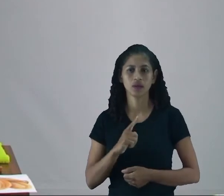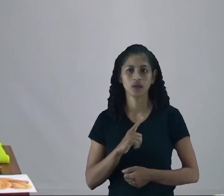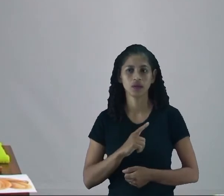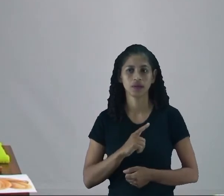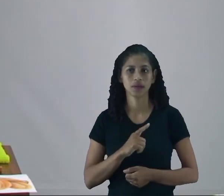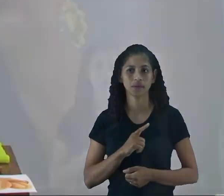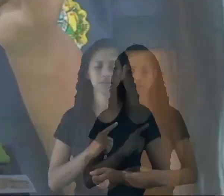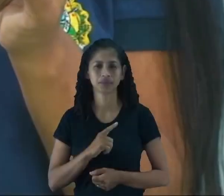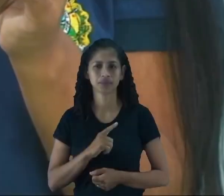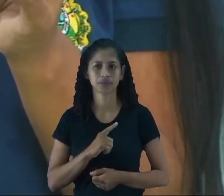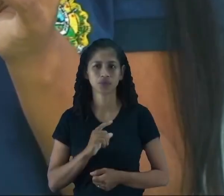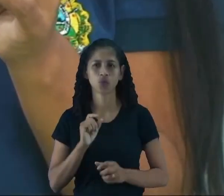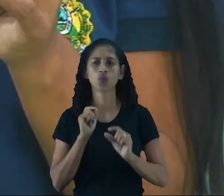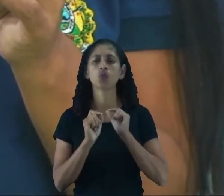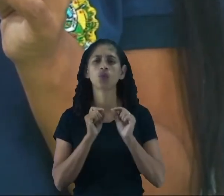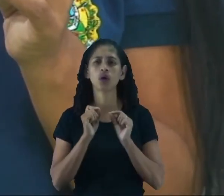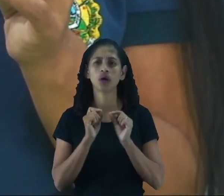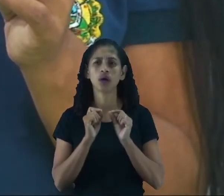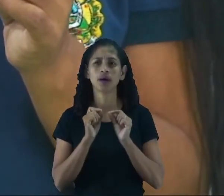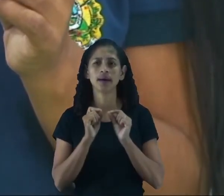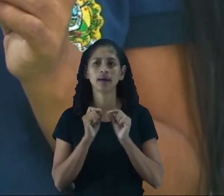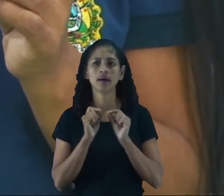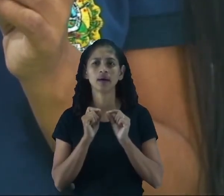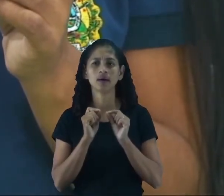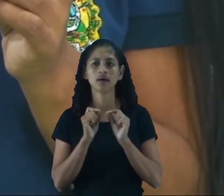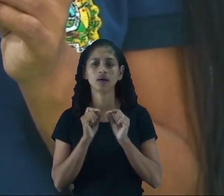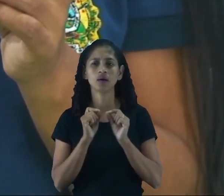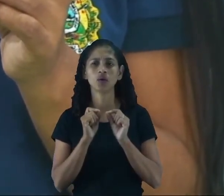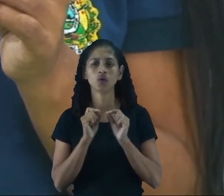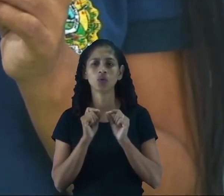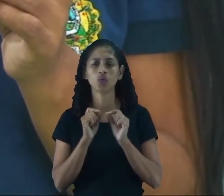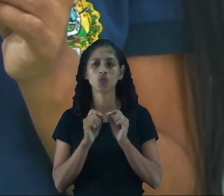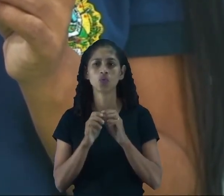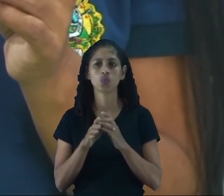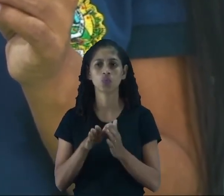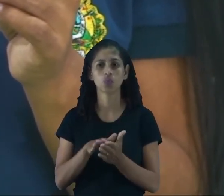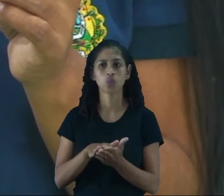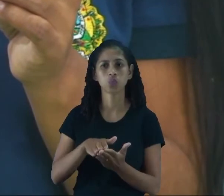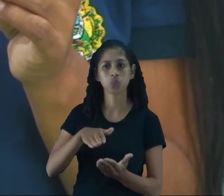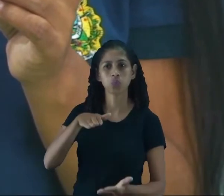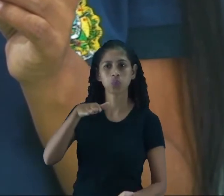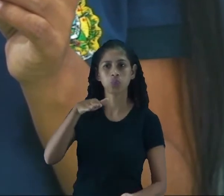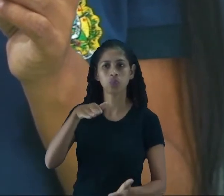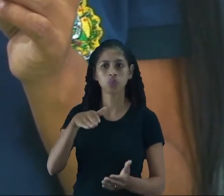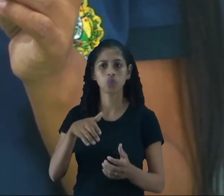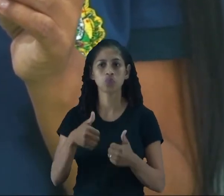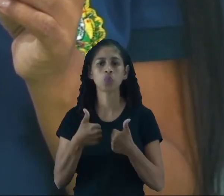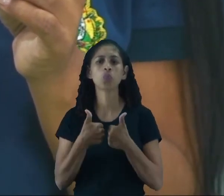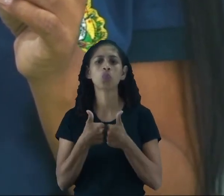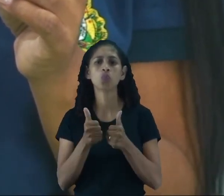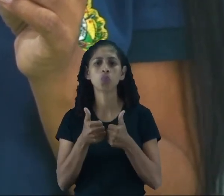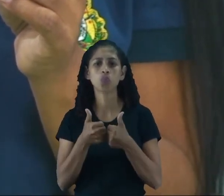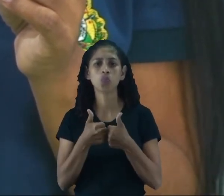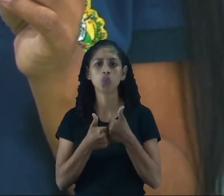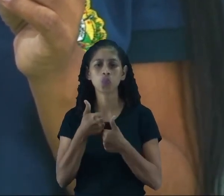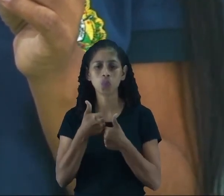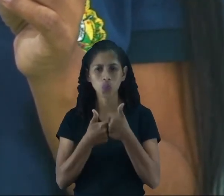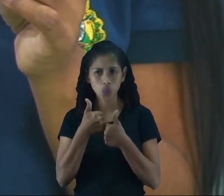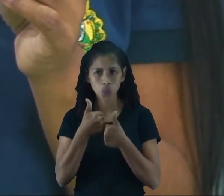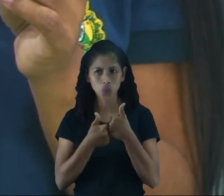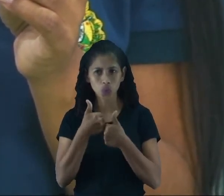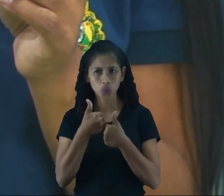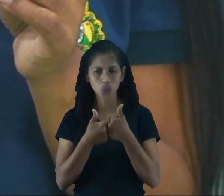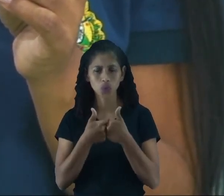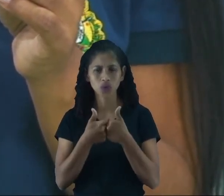o que é isso? Um pacote de arroz, né? Será que o arroz a gente compra